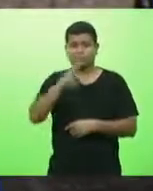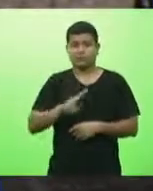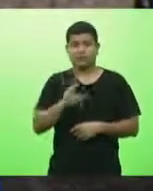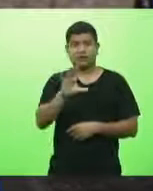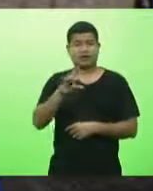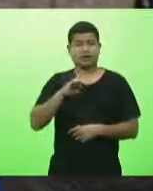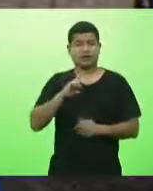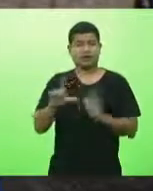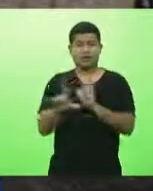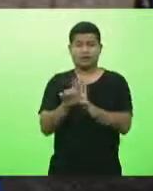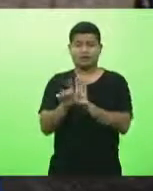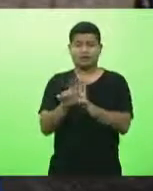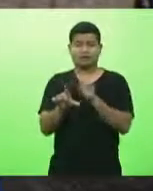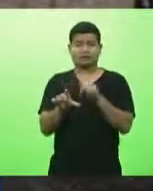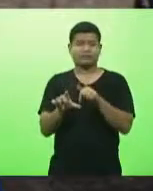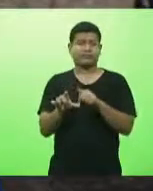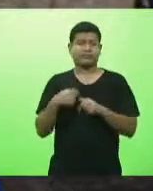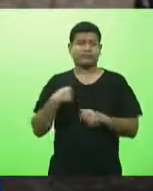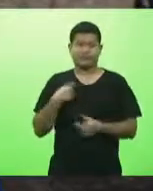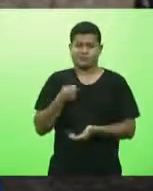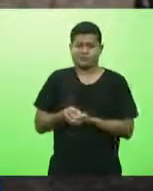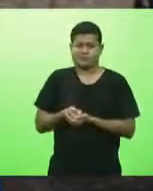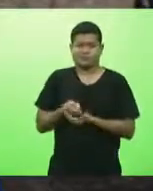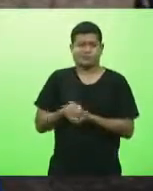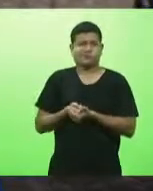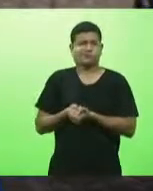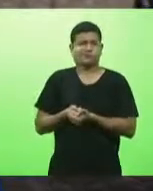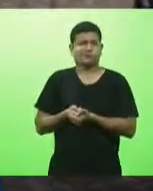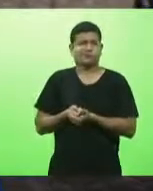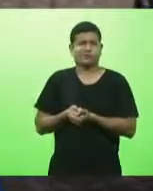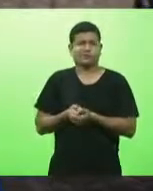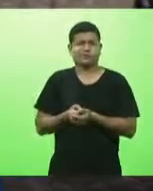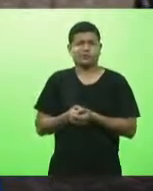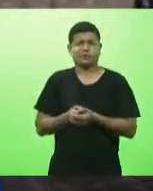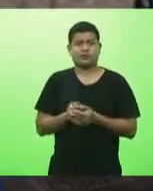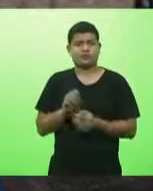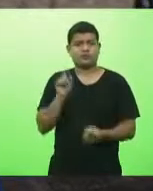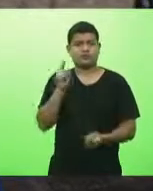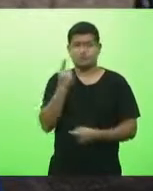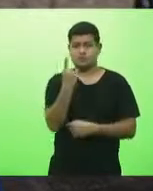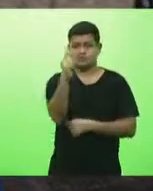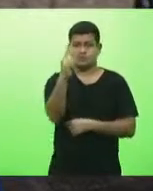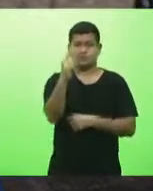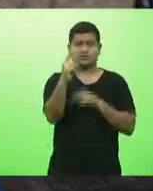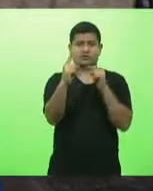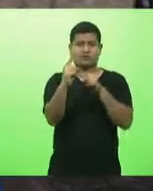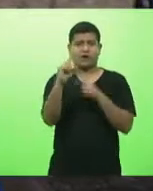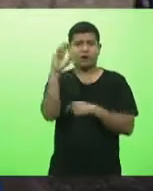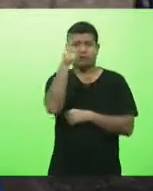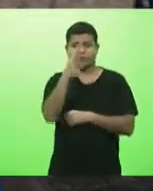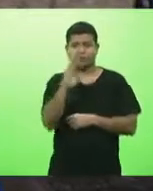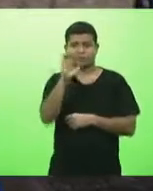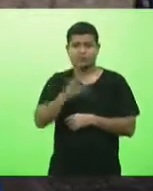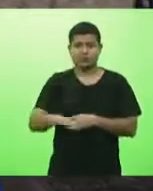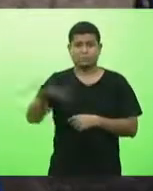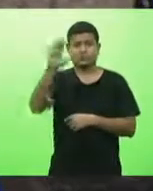que são arbitrárias e elas são únicas para o Brasil inteiro ignorando as diferenças de prioridades de cada